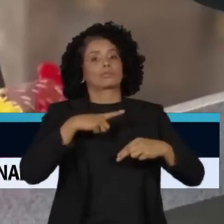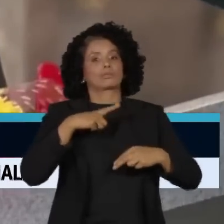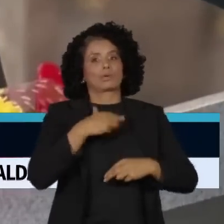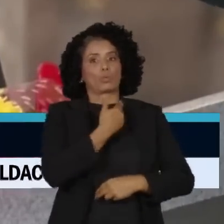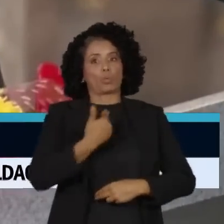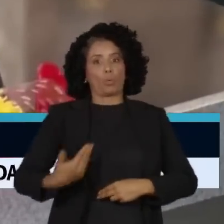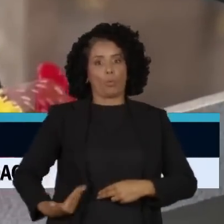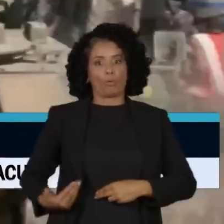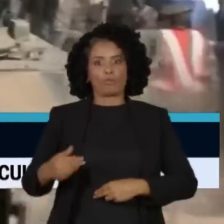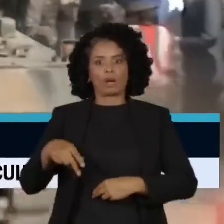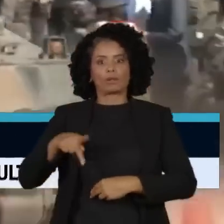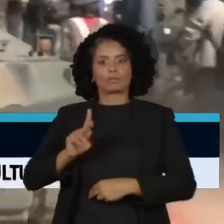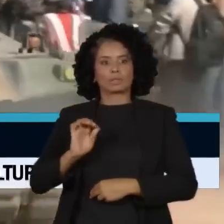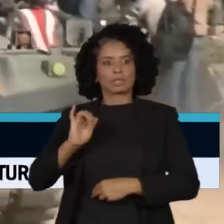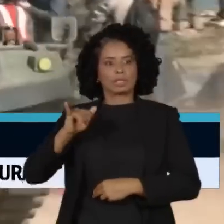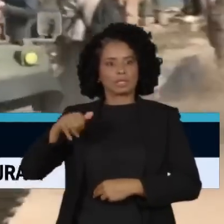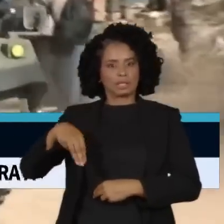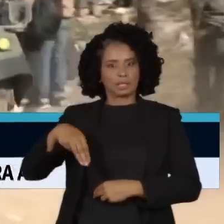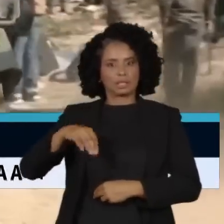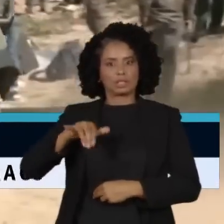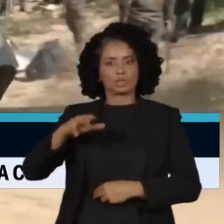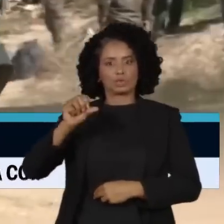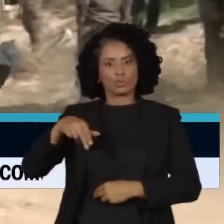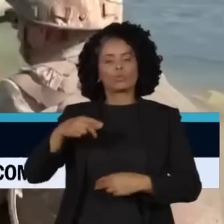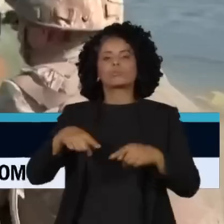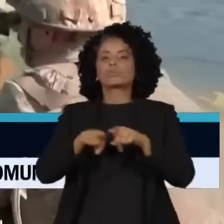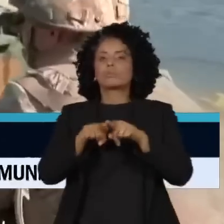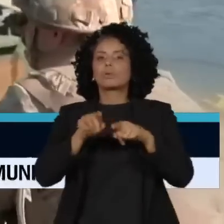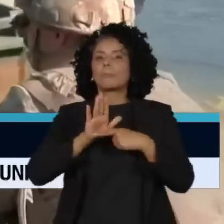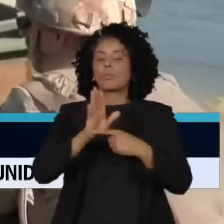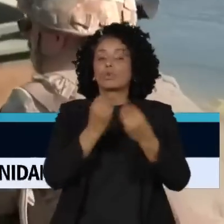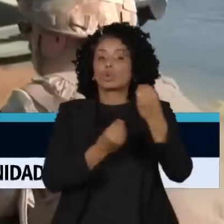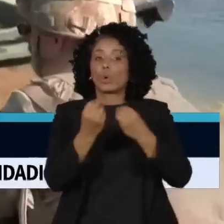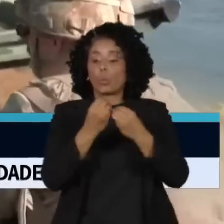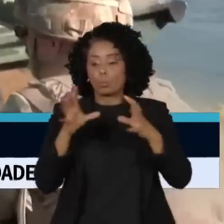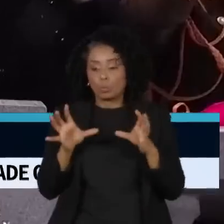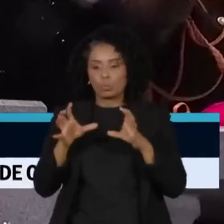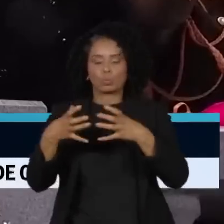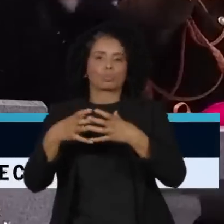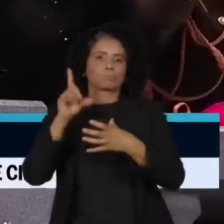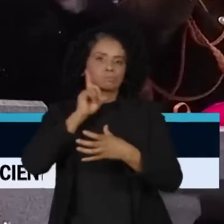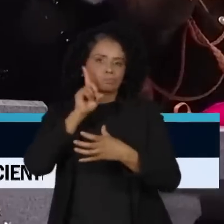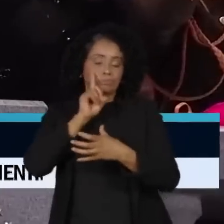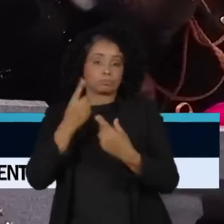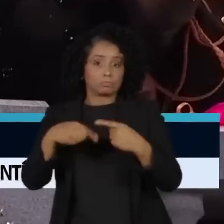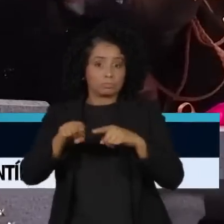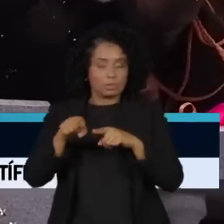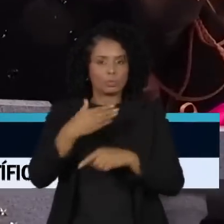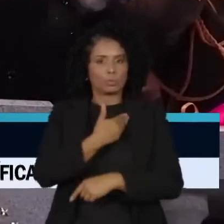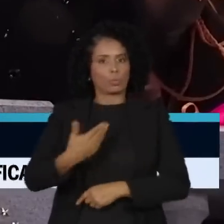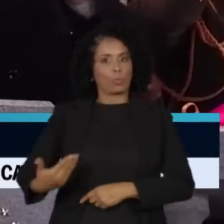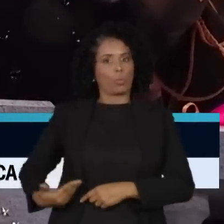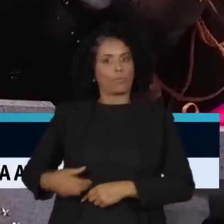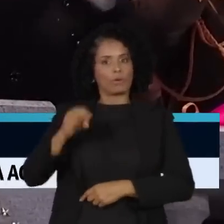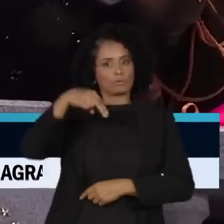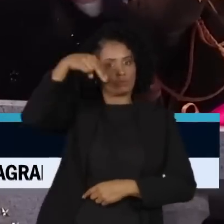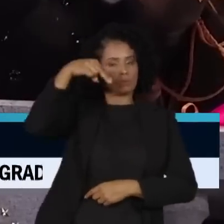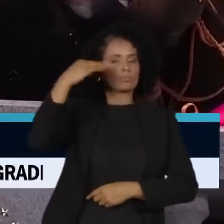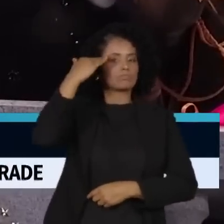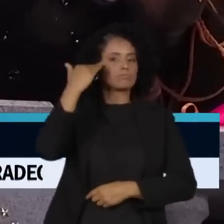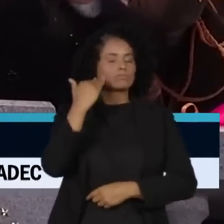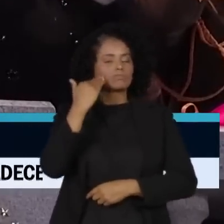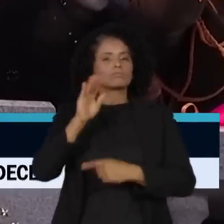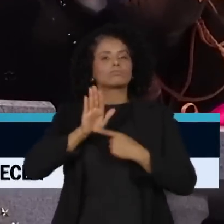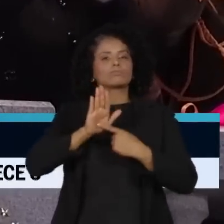depois que anunciaram exercícios militares em conjunto com os Estados Unidos. O governo norte-coreano prometeu na